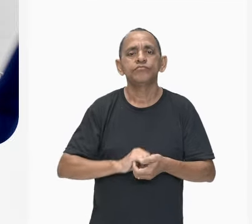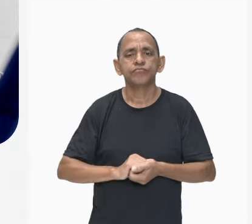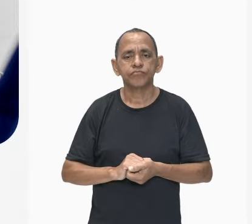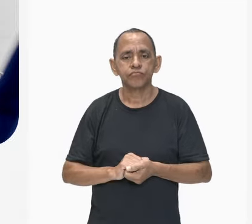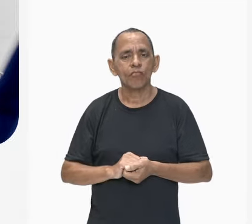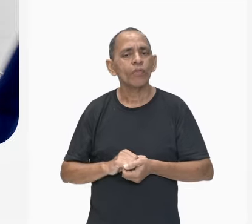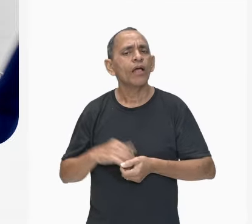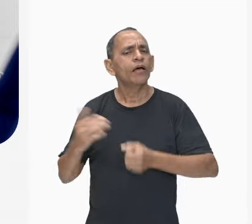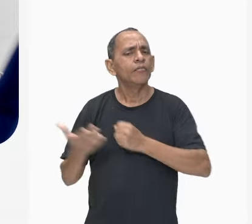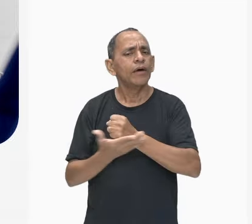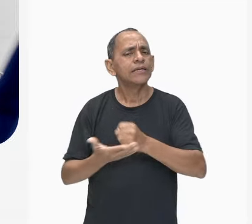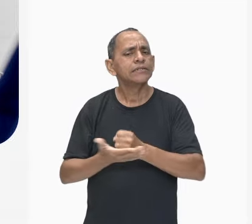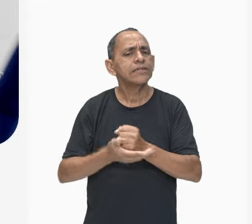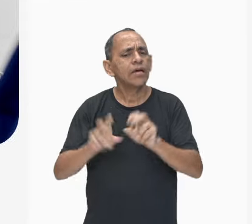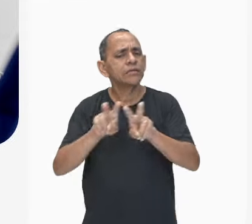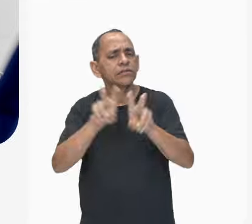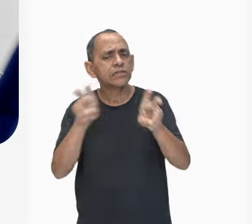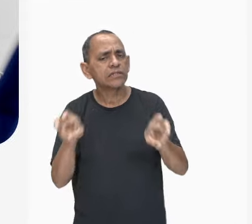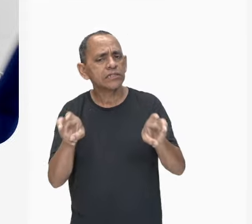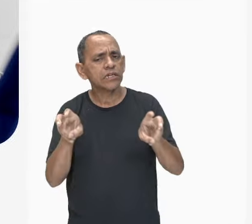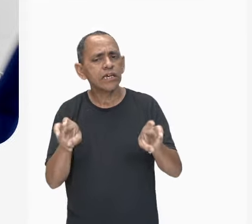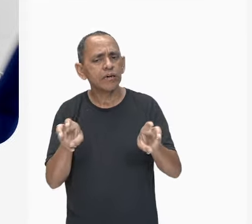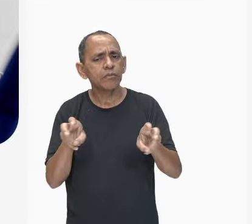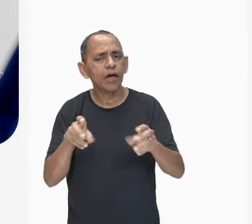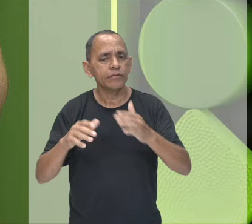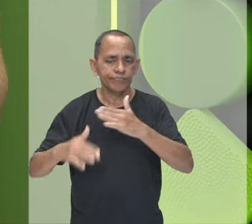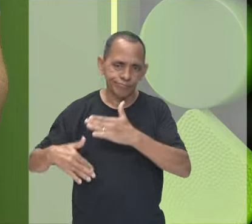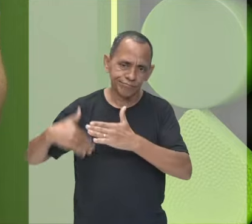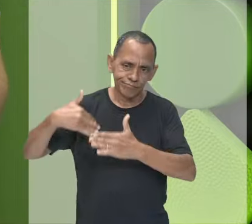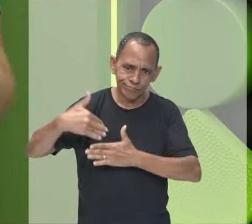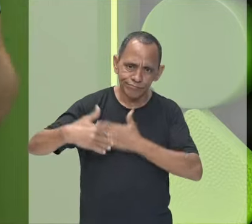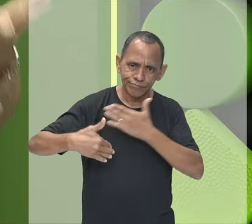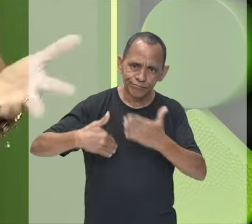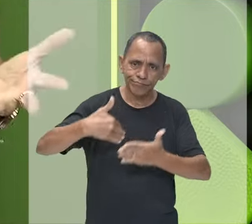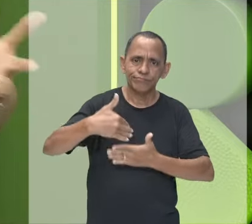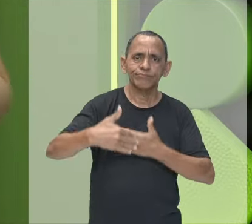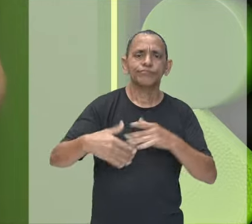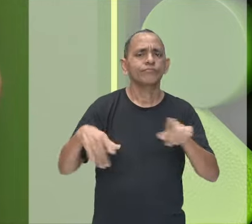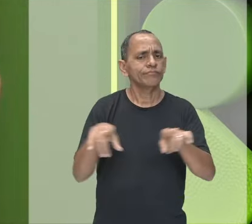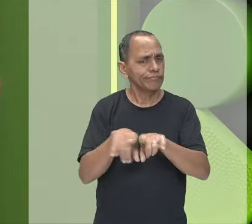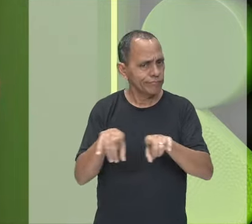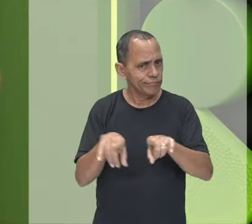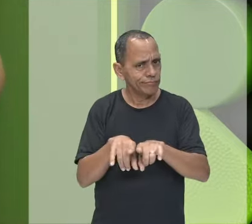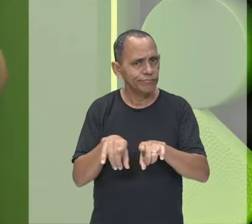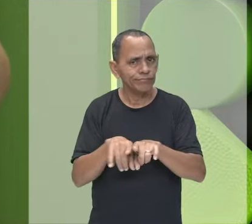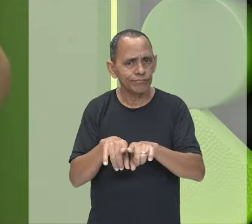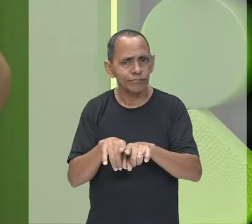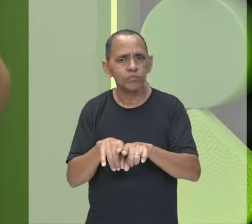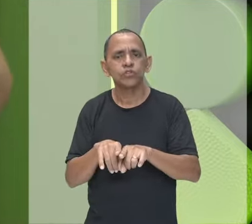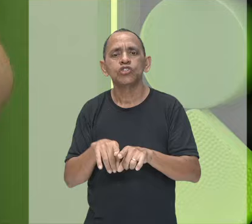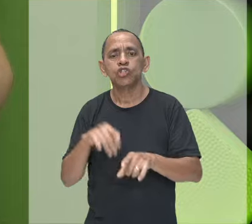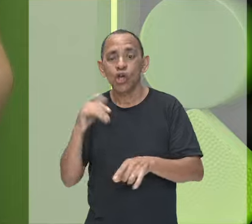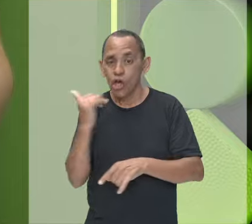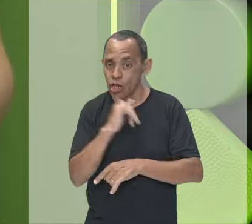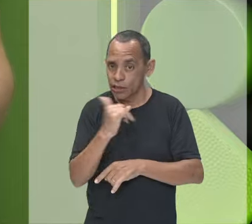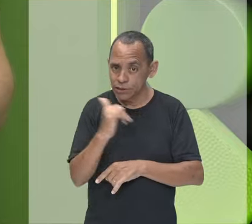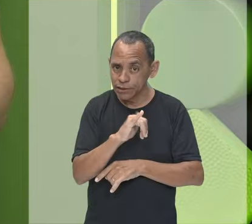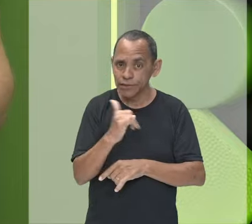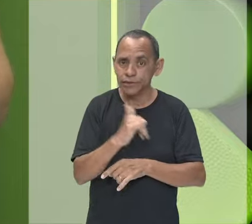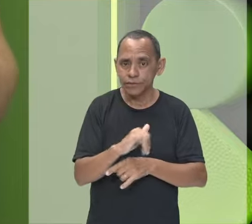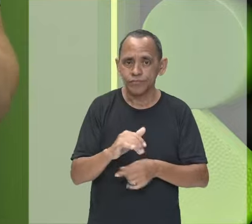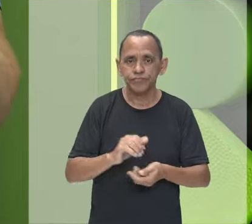nisso, nós temos aí processos de eletrização. Toda vez que eu falar de processos de